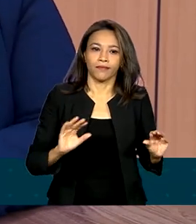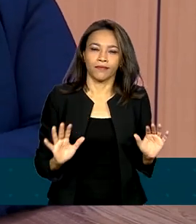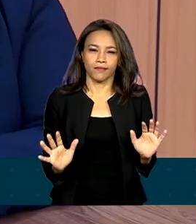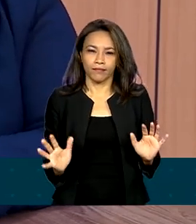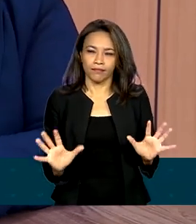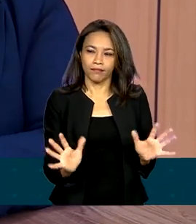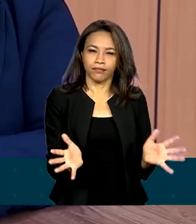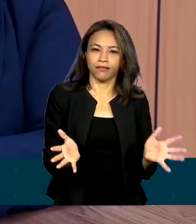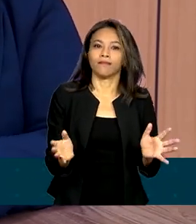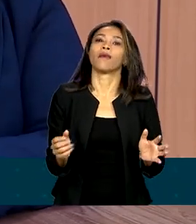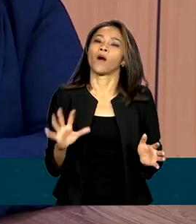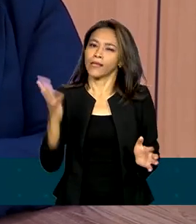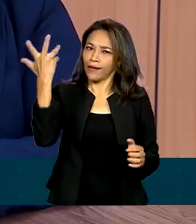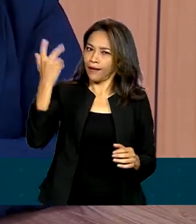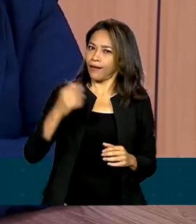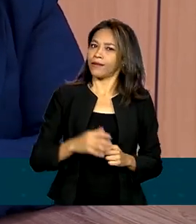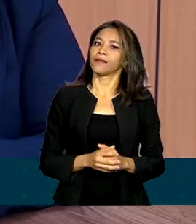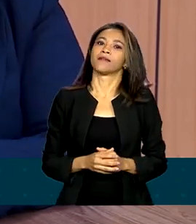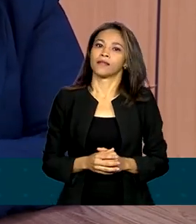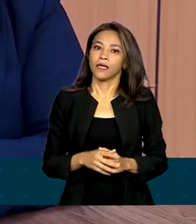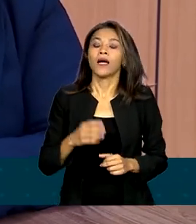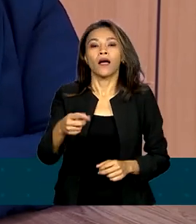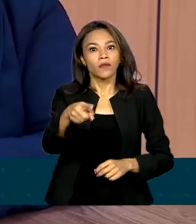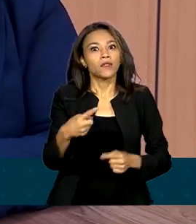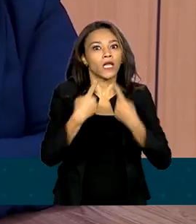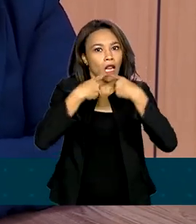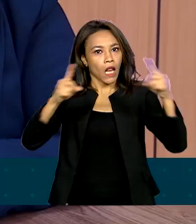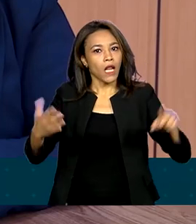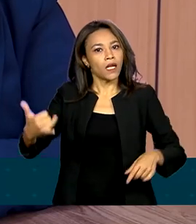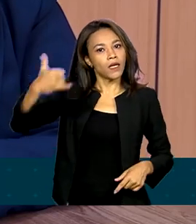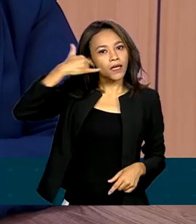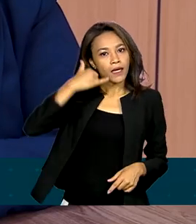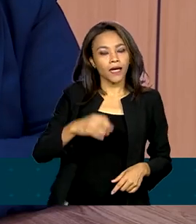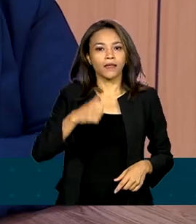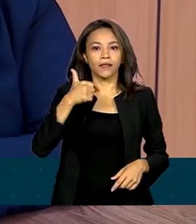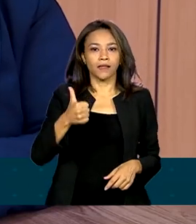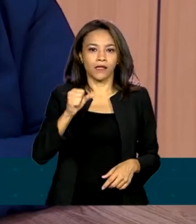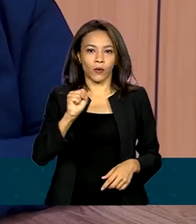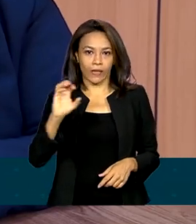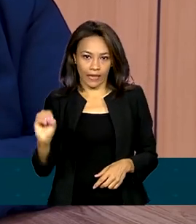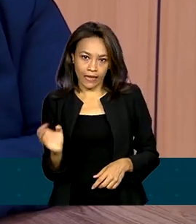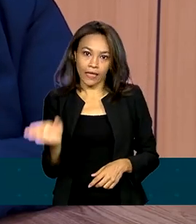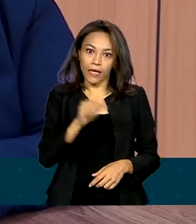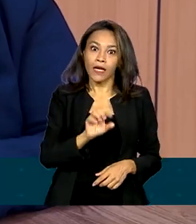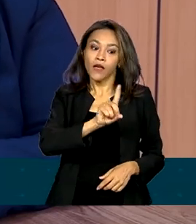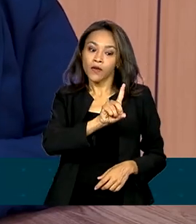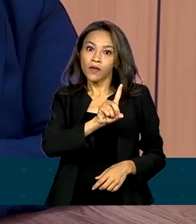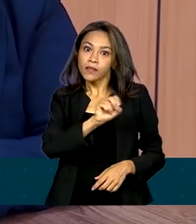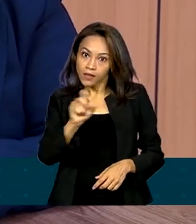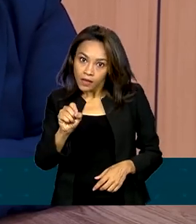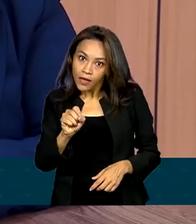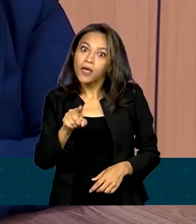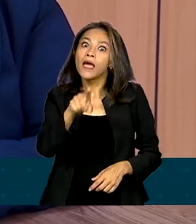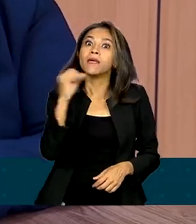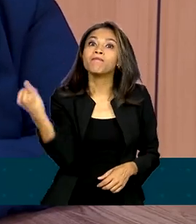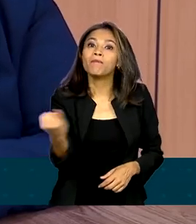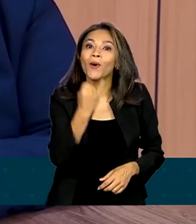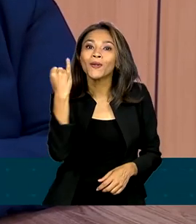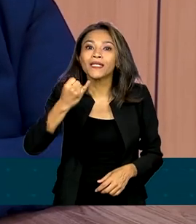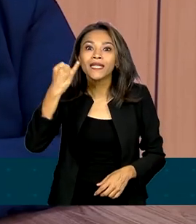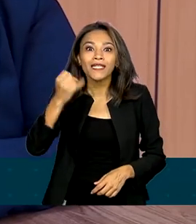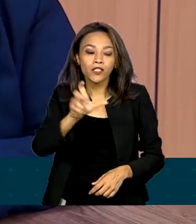assédio. Eu acho que ligar no 180, ligar no 190, filmar, acho que é importante filmar,